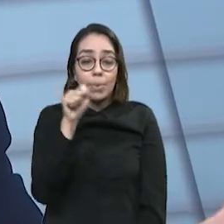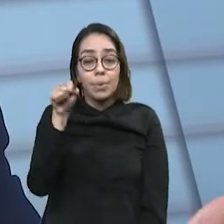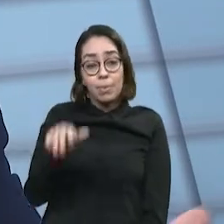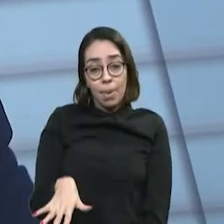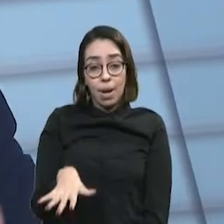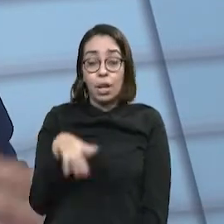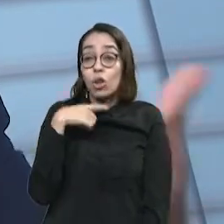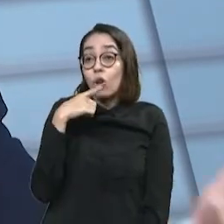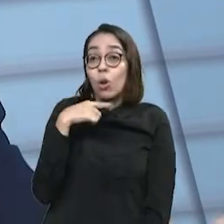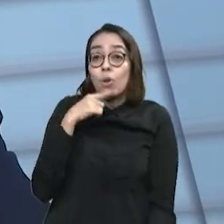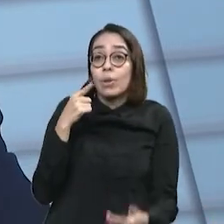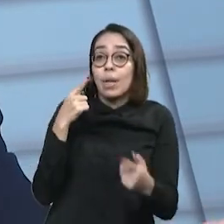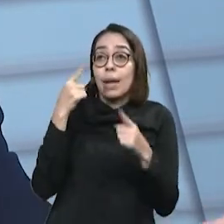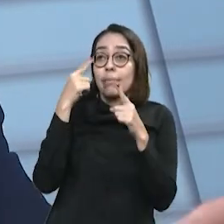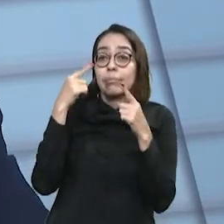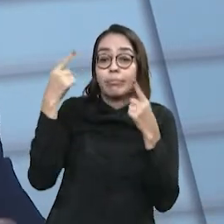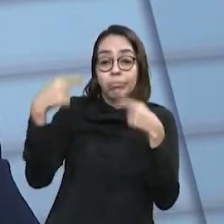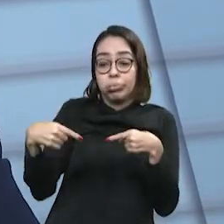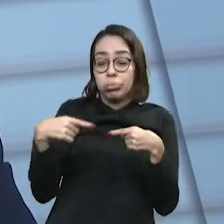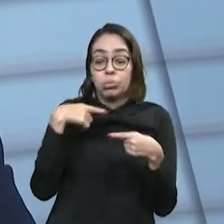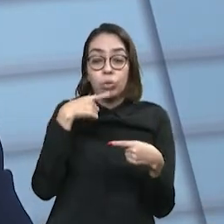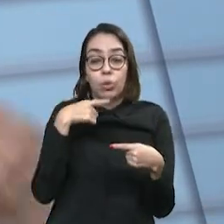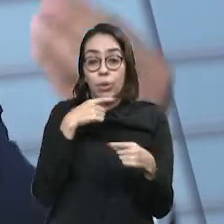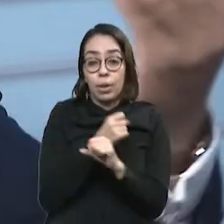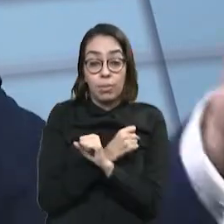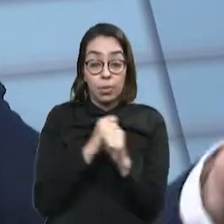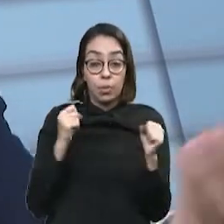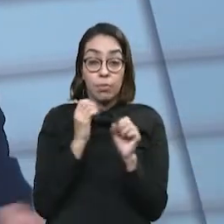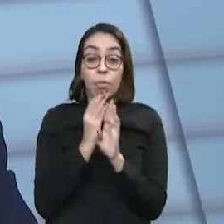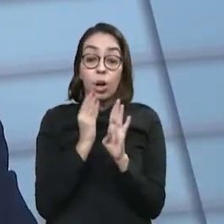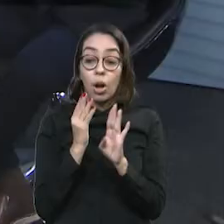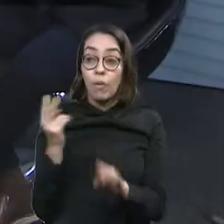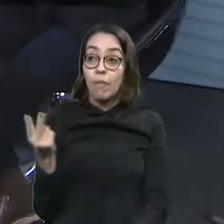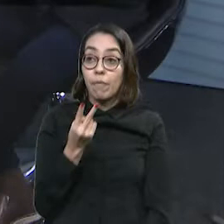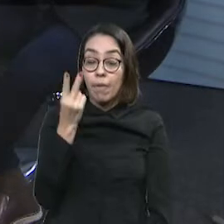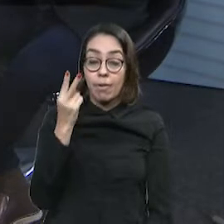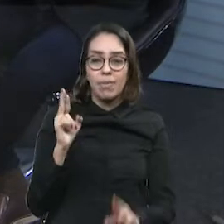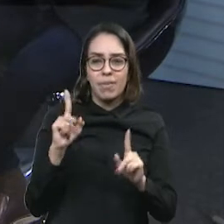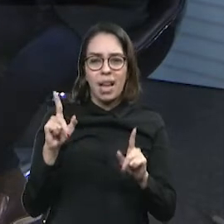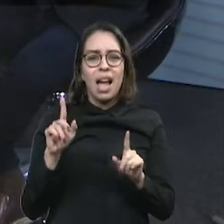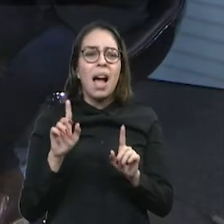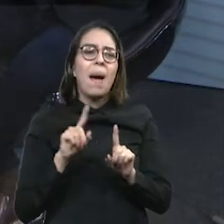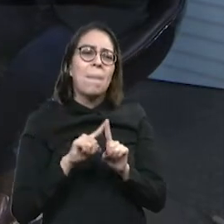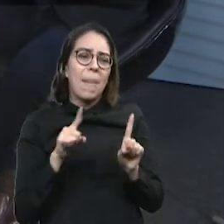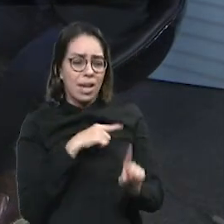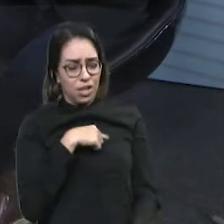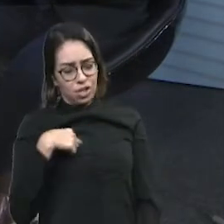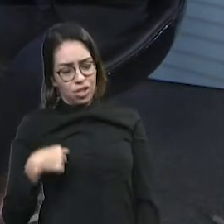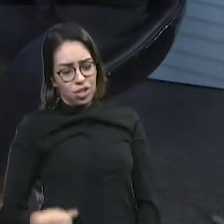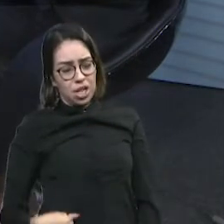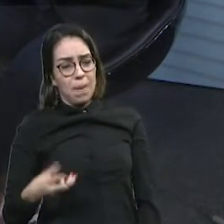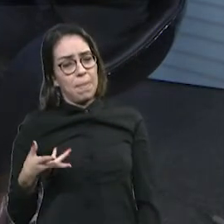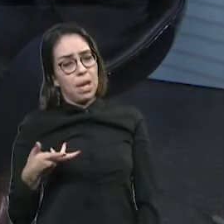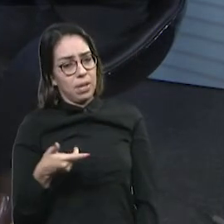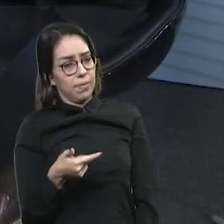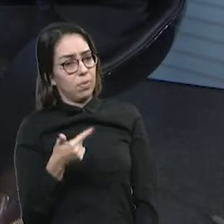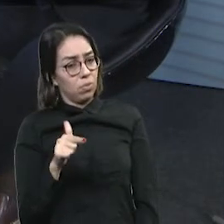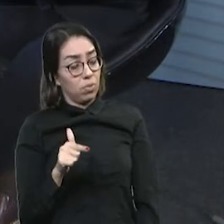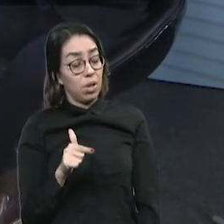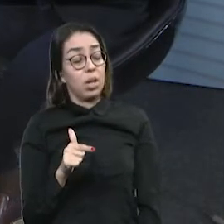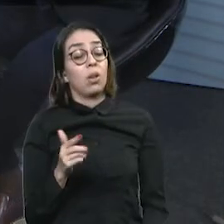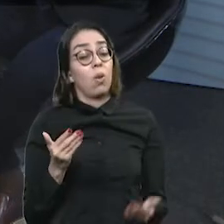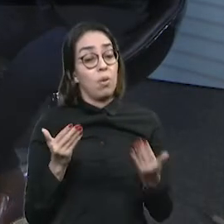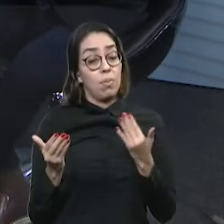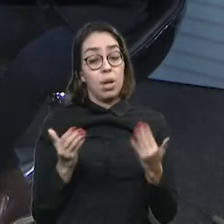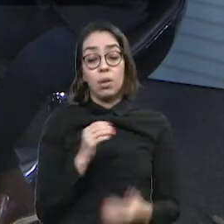né? Não dá para competir. E vejamos, eu fico me perguntando por que o Agora, o produto da China é de qualidade inferior, tem esse detalhe. É. Qual que é